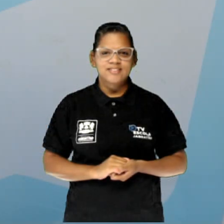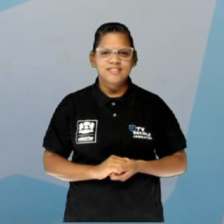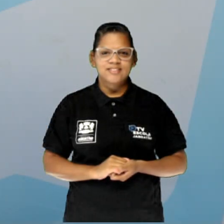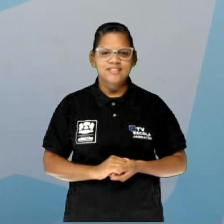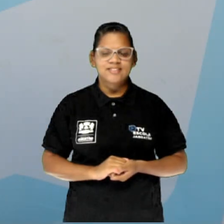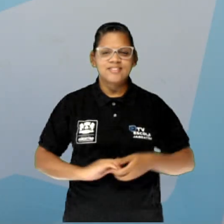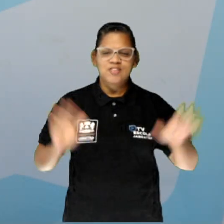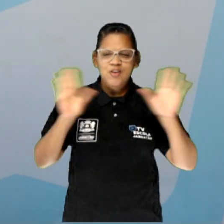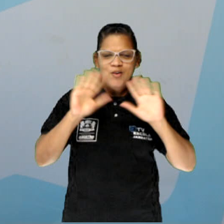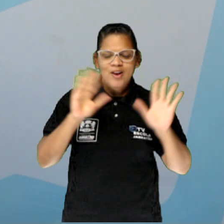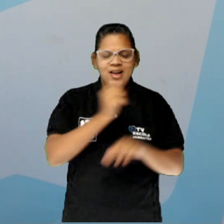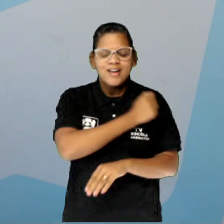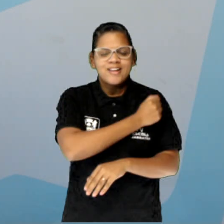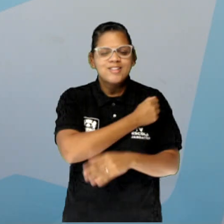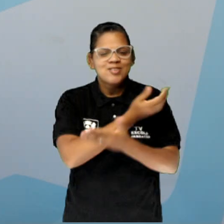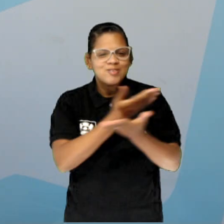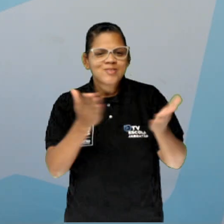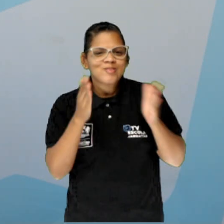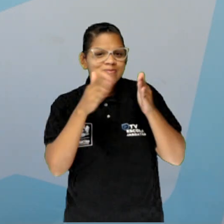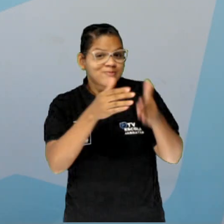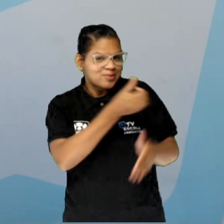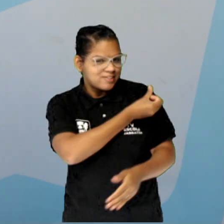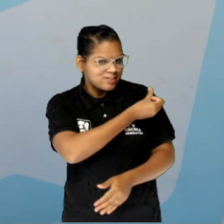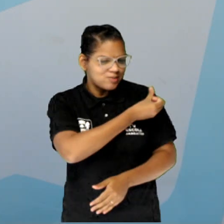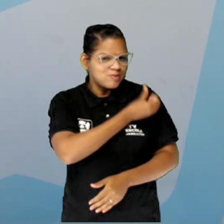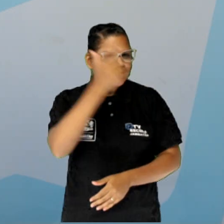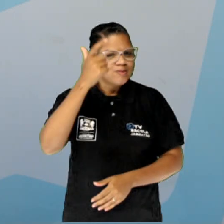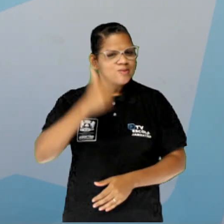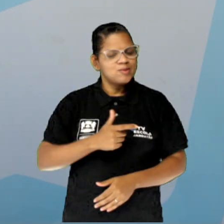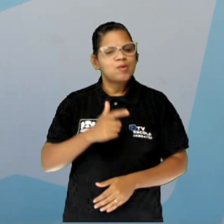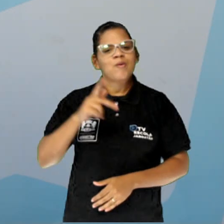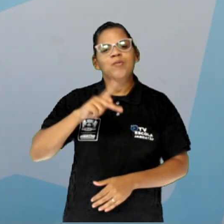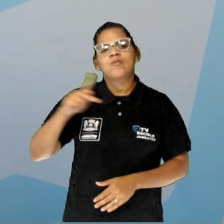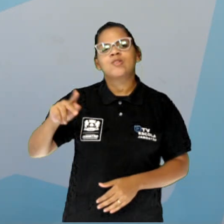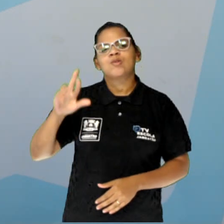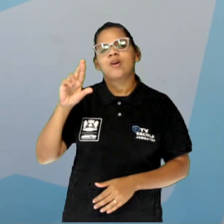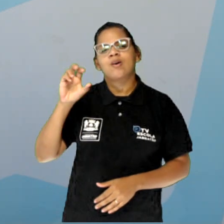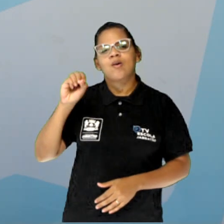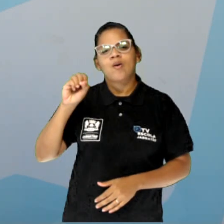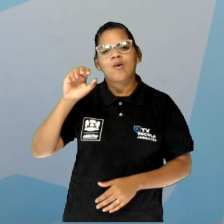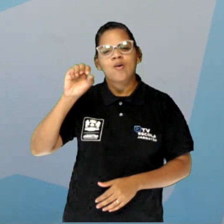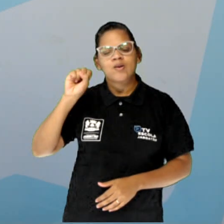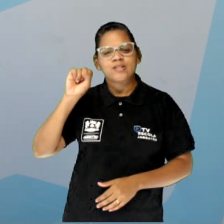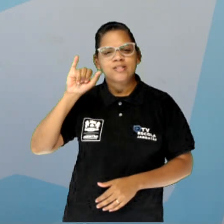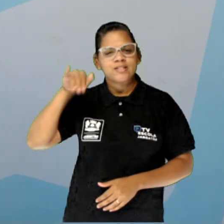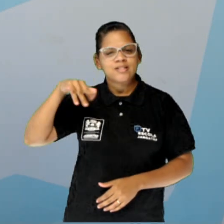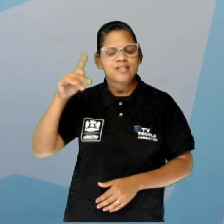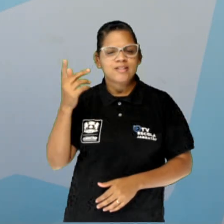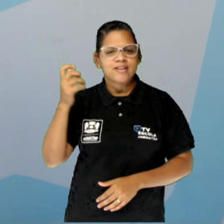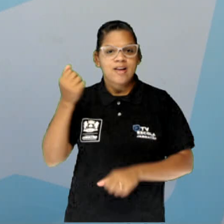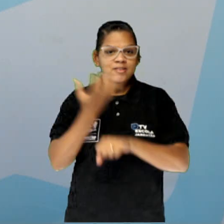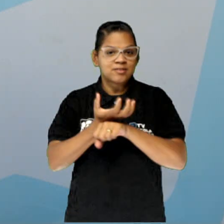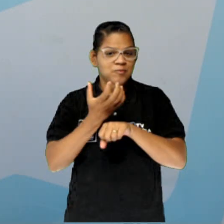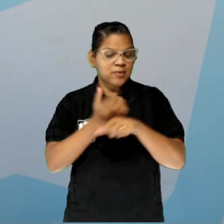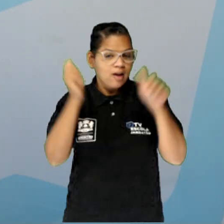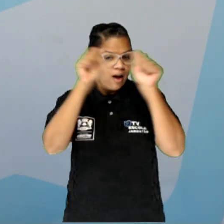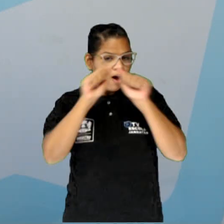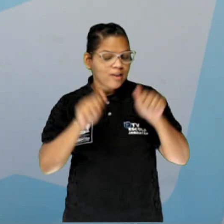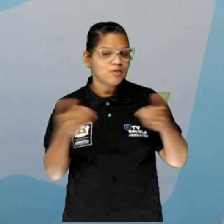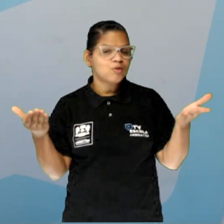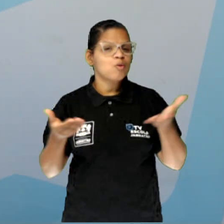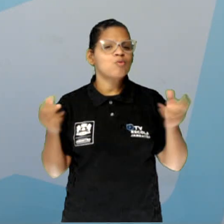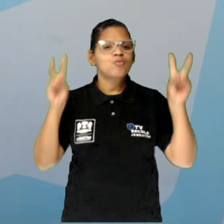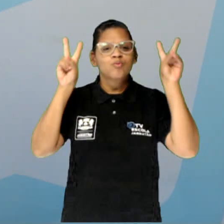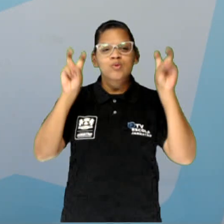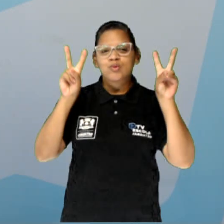Oi, galerinha do sexto ano. Meu nome é Rosinha Galvão, sou professora de artes. E hoje nós vamos falar sobre os